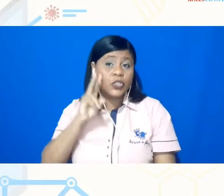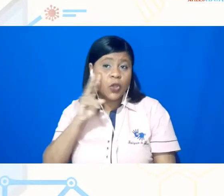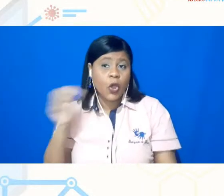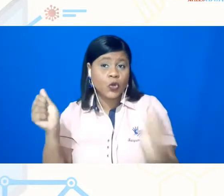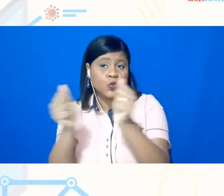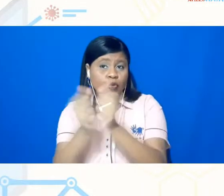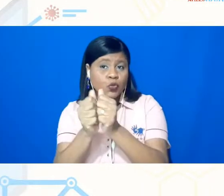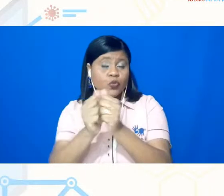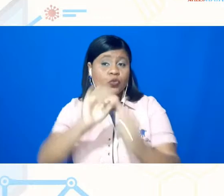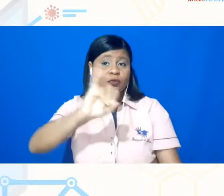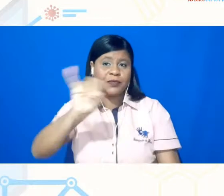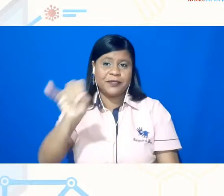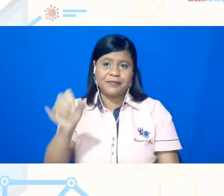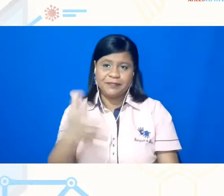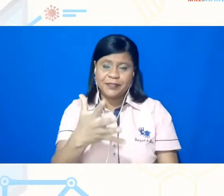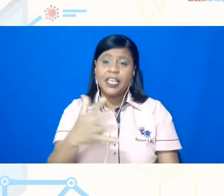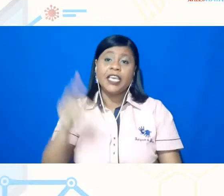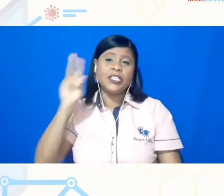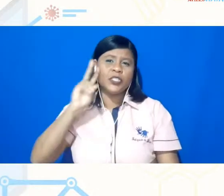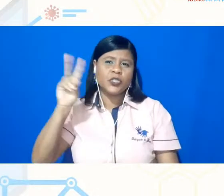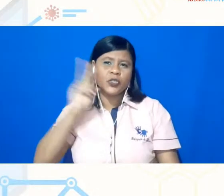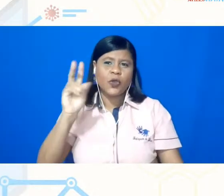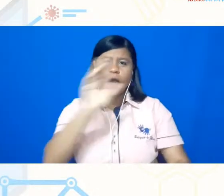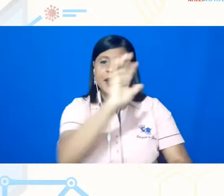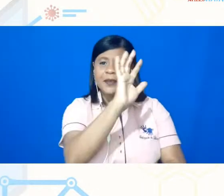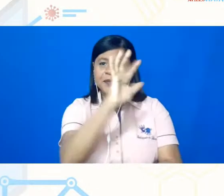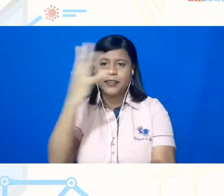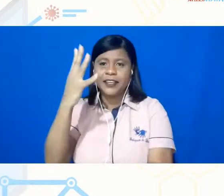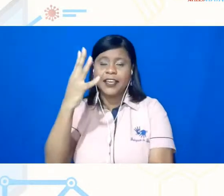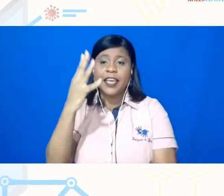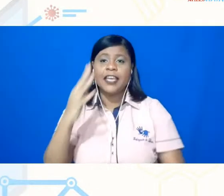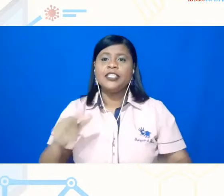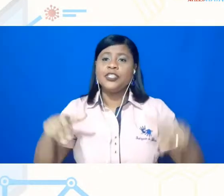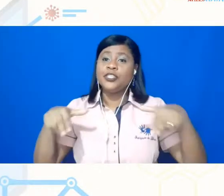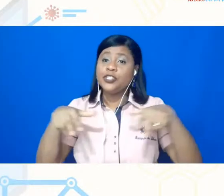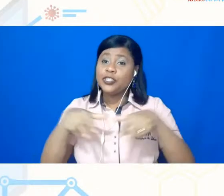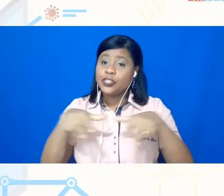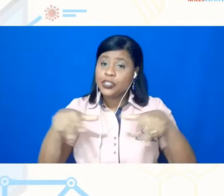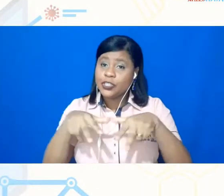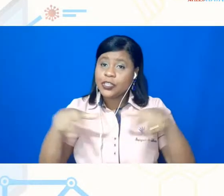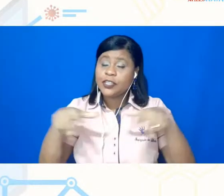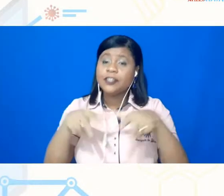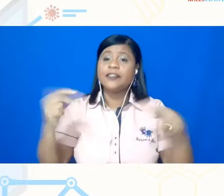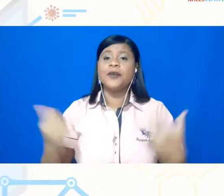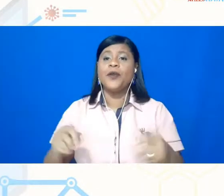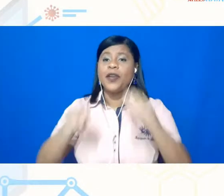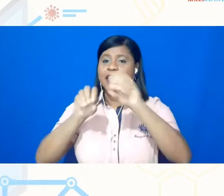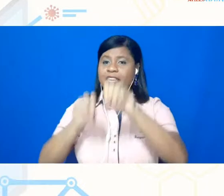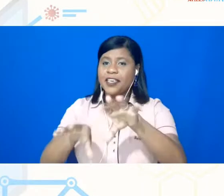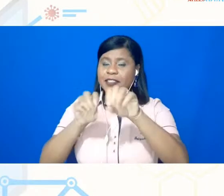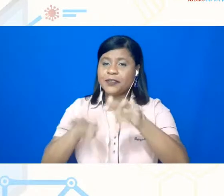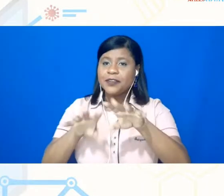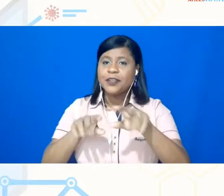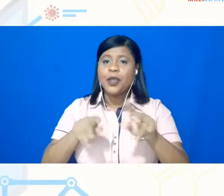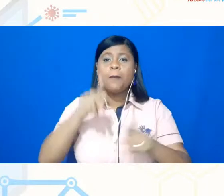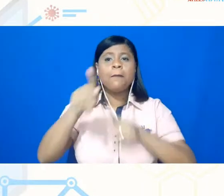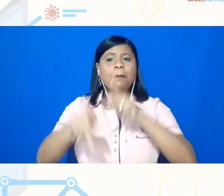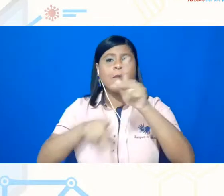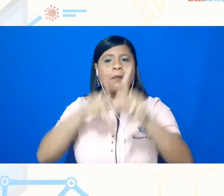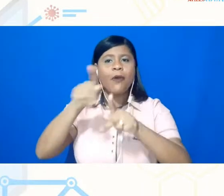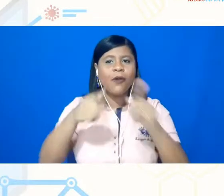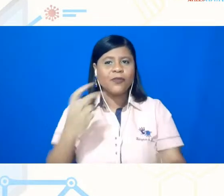história e meio ambiente, gênero, educação e povos e culturas.